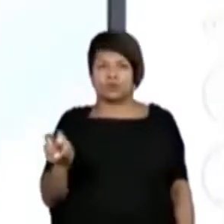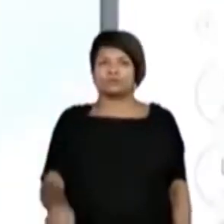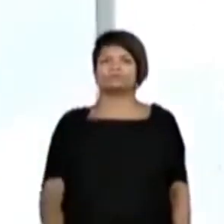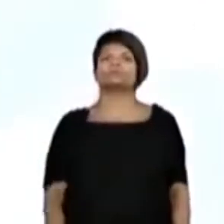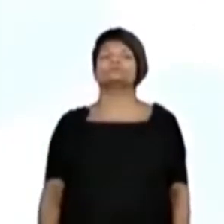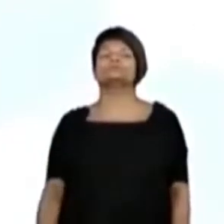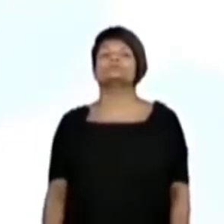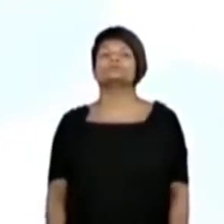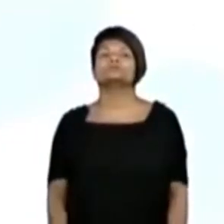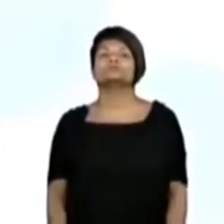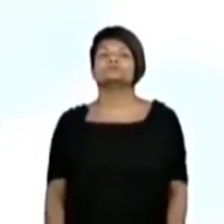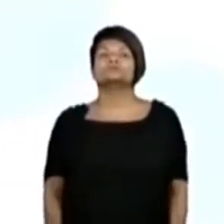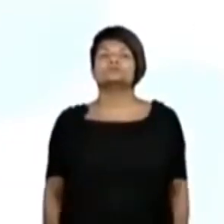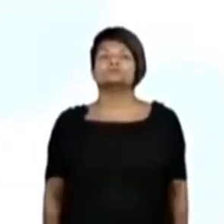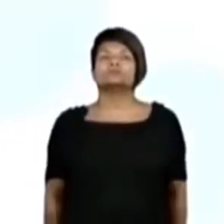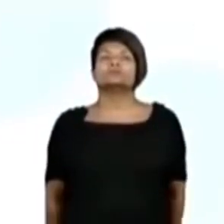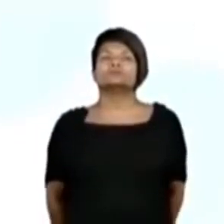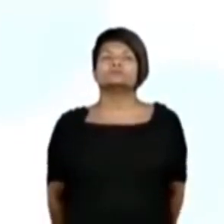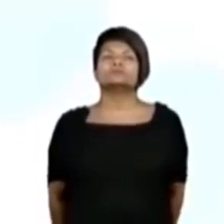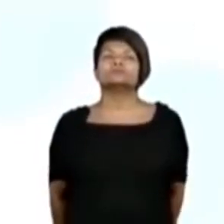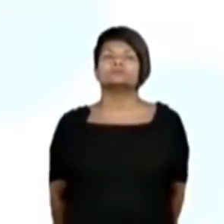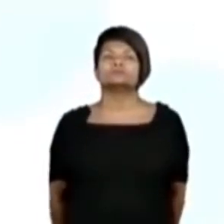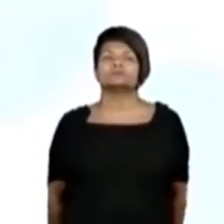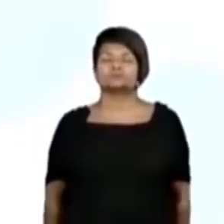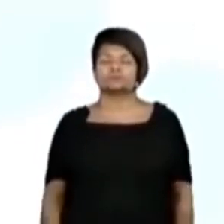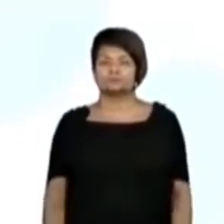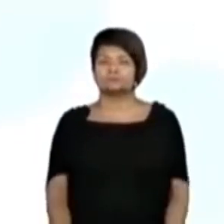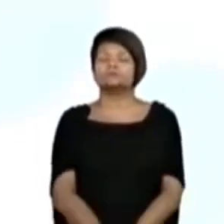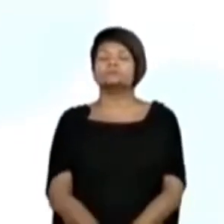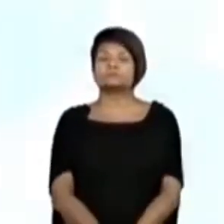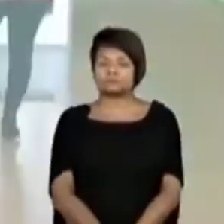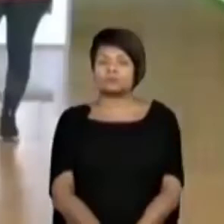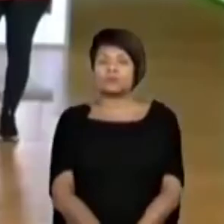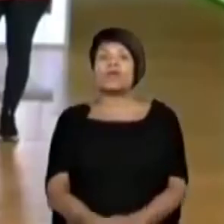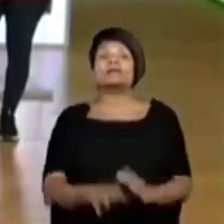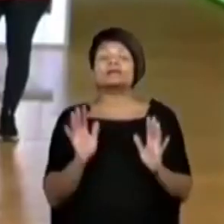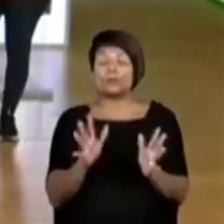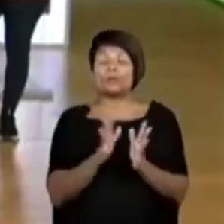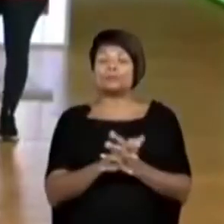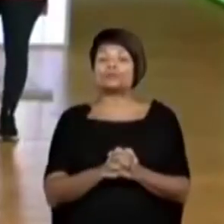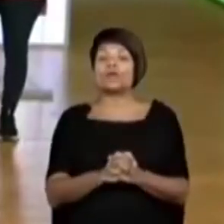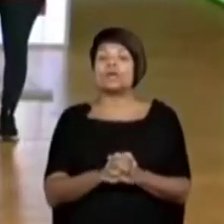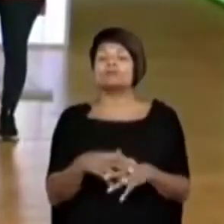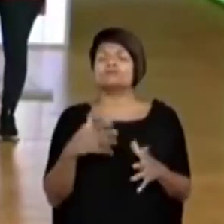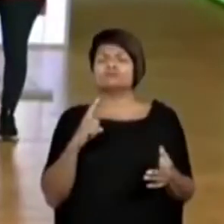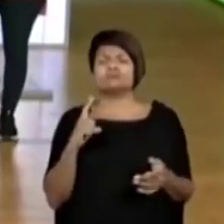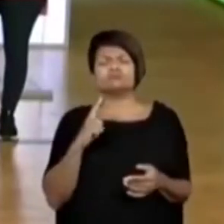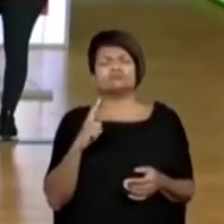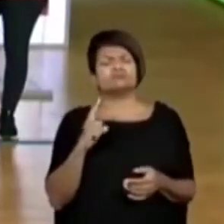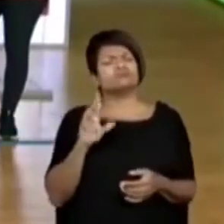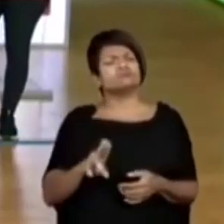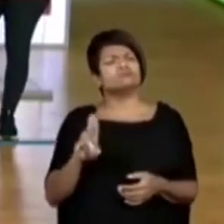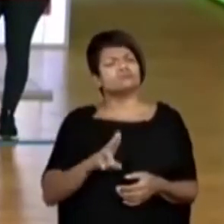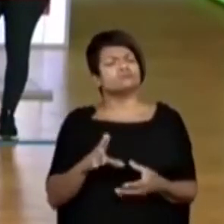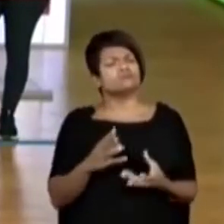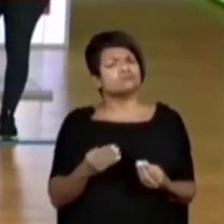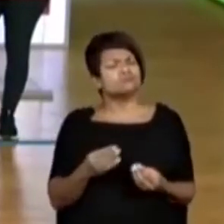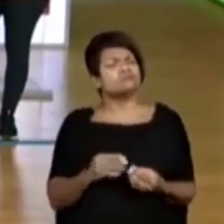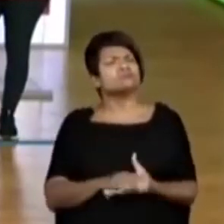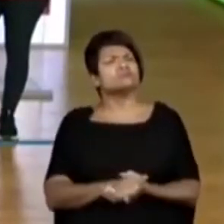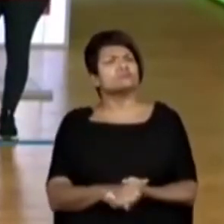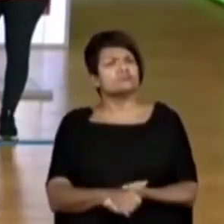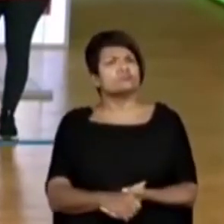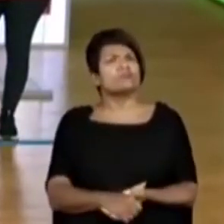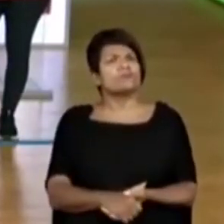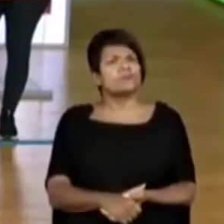ver um outro número de identificação, que a gente utiliza muito também. Ó, vou pular